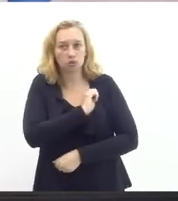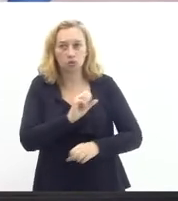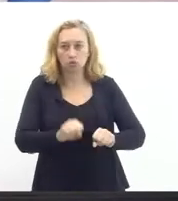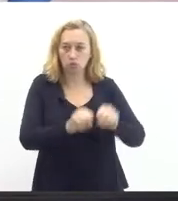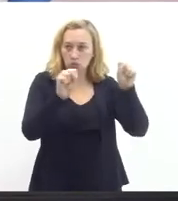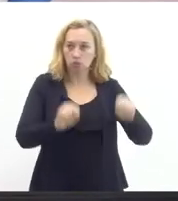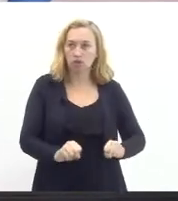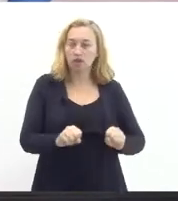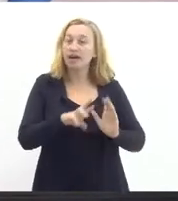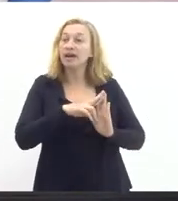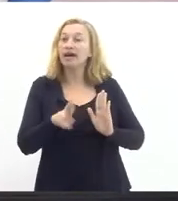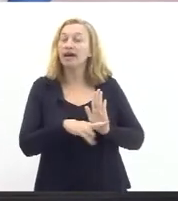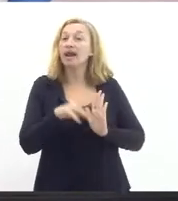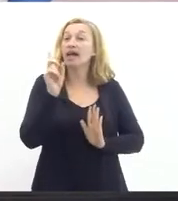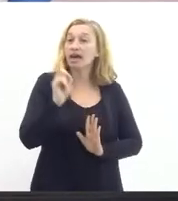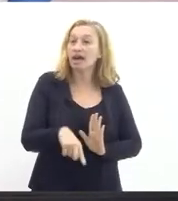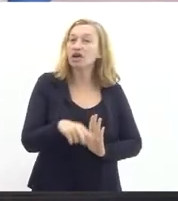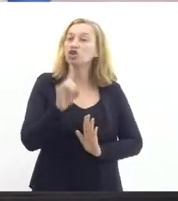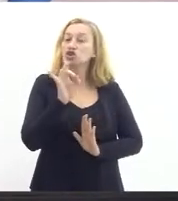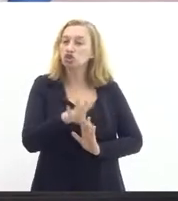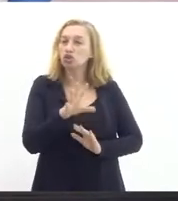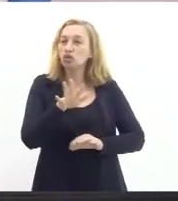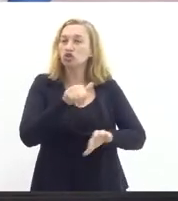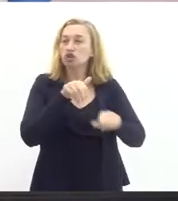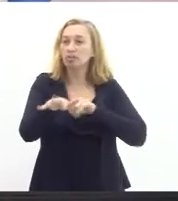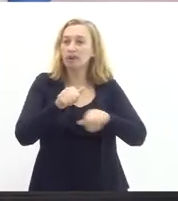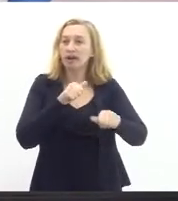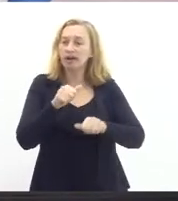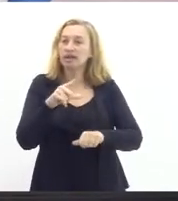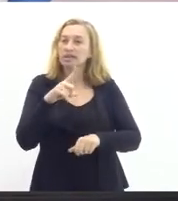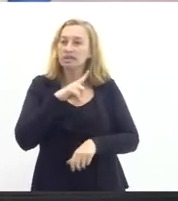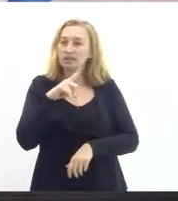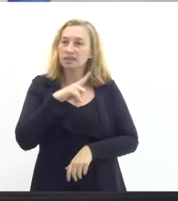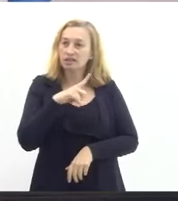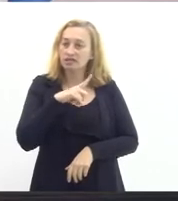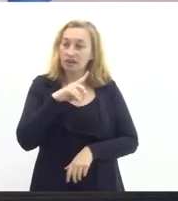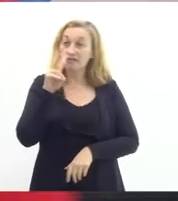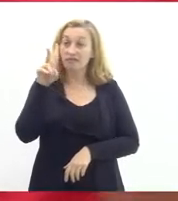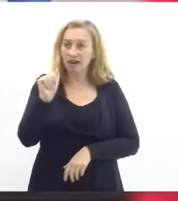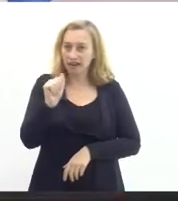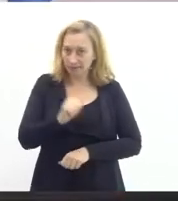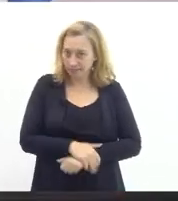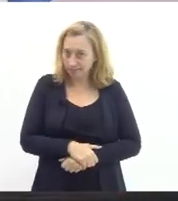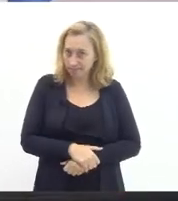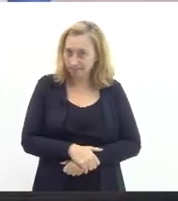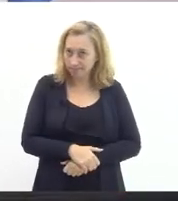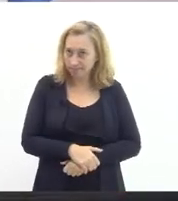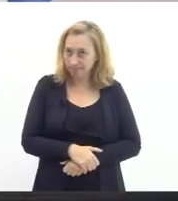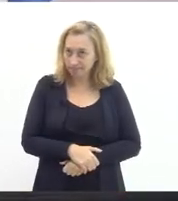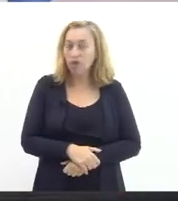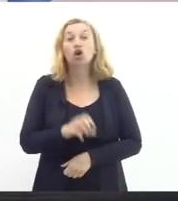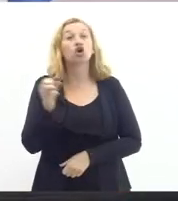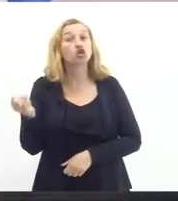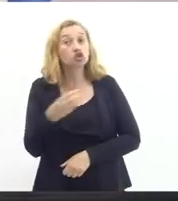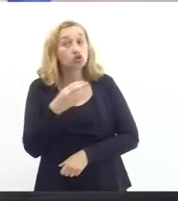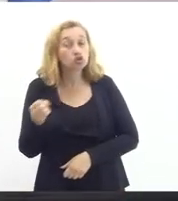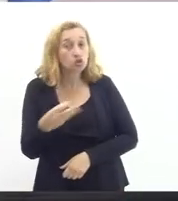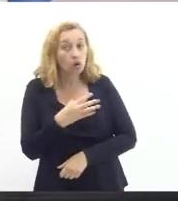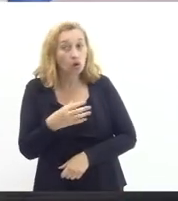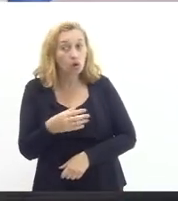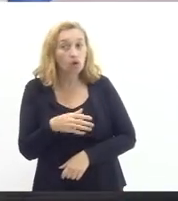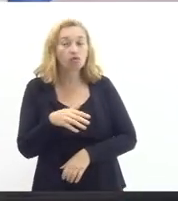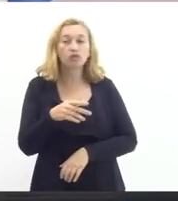a restrição era só pode convocar se houver vacância. Só pode convocar novos concursados se houver